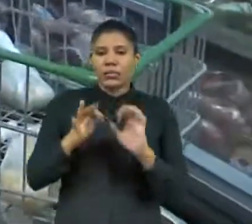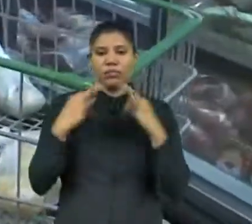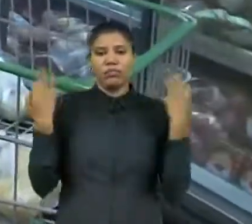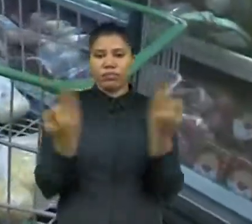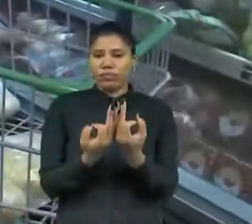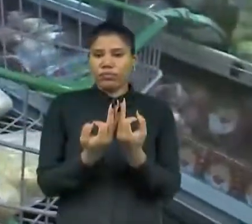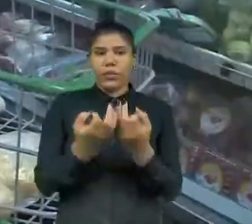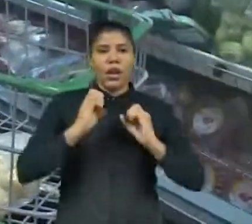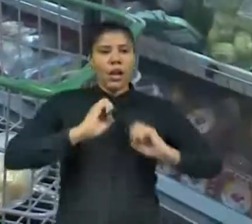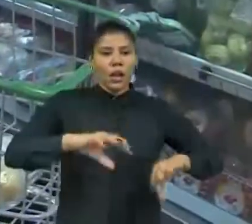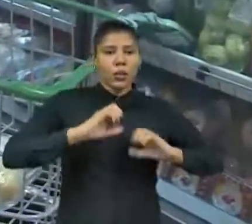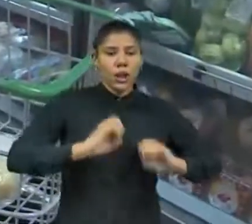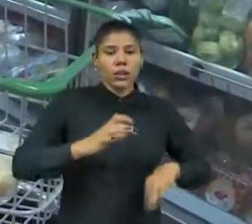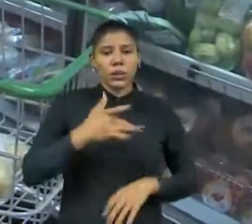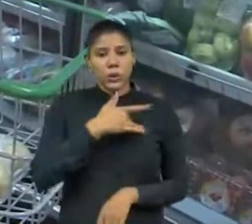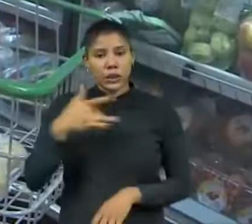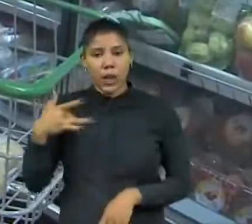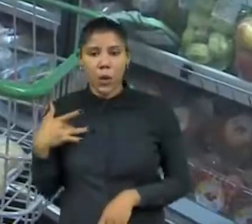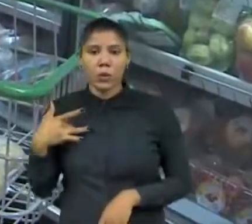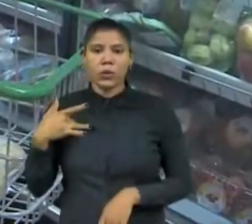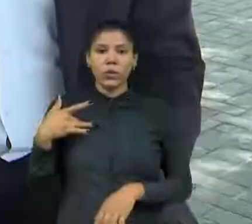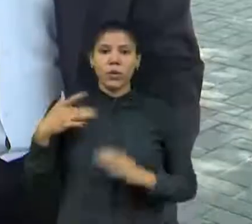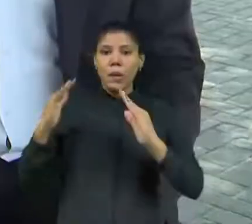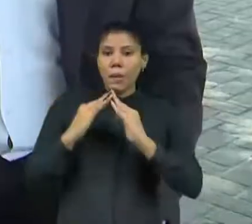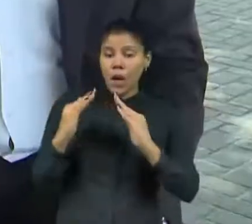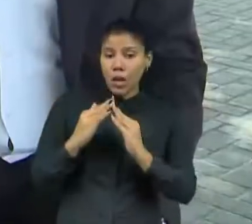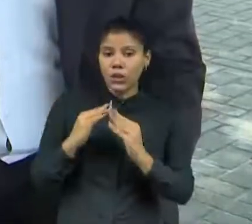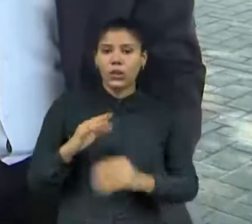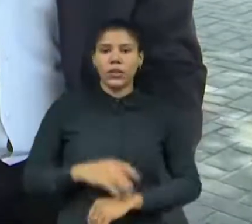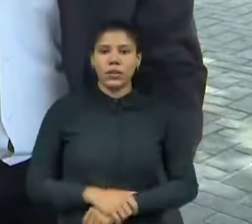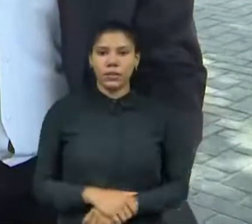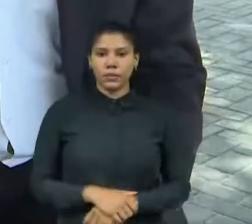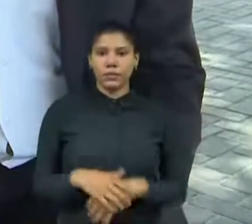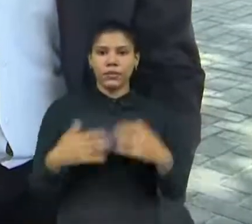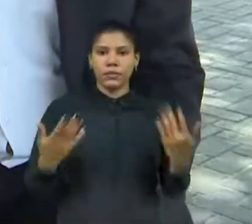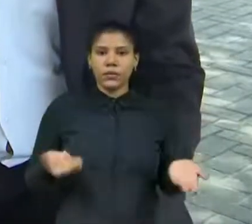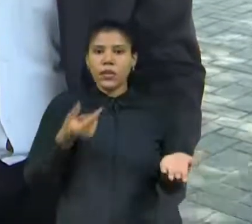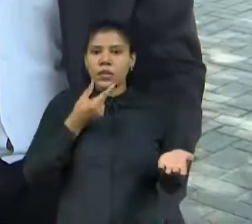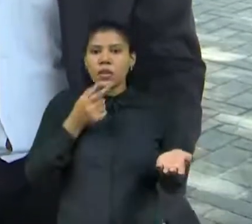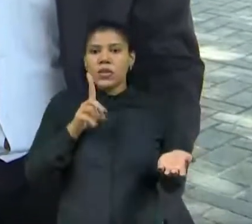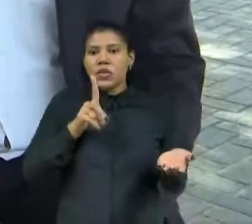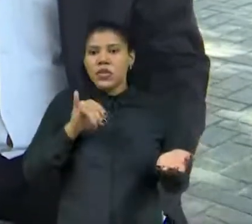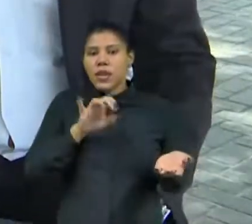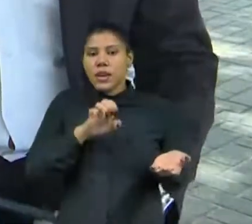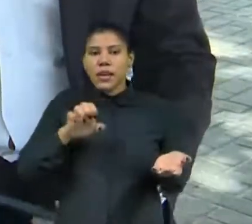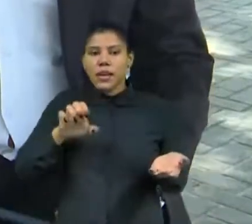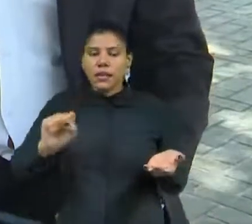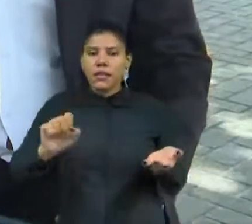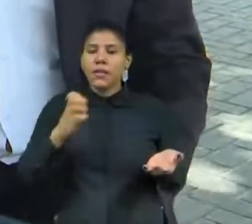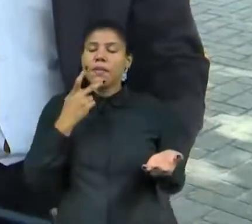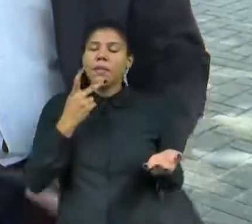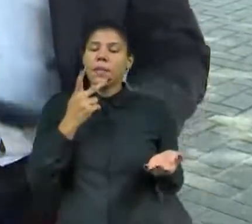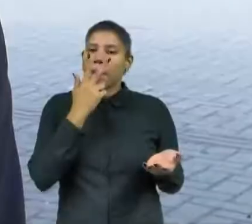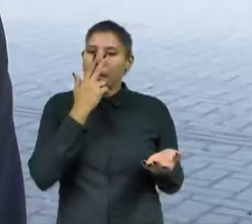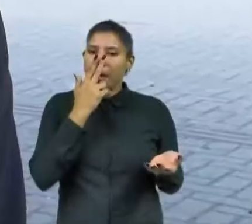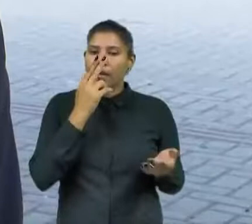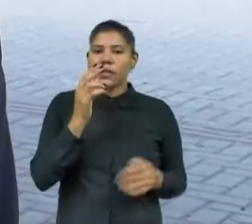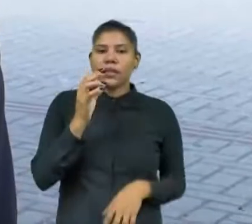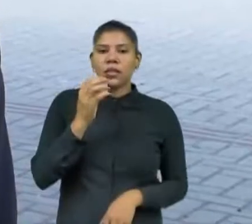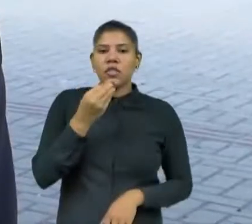com educação, saúde e moradia, por exemplo. De acordo com o DIES, o ideal seria o valor de R$